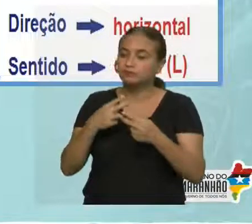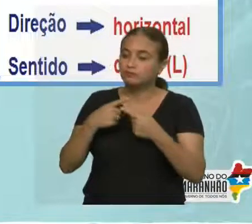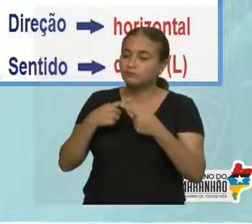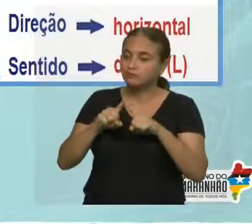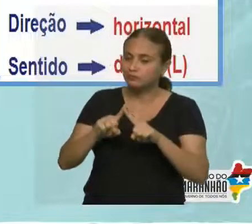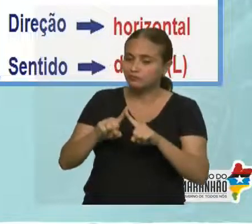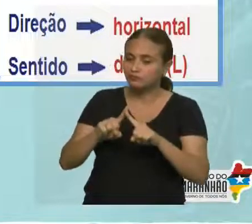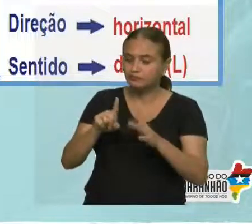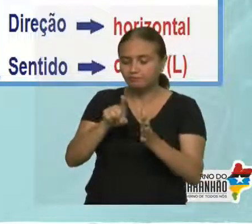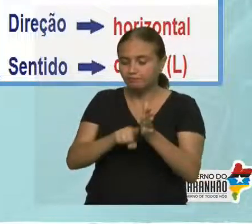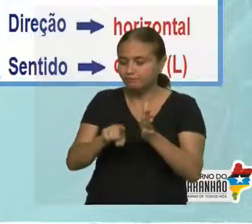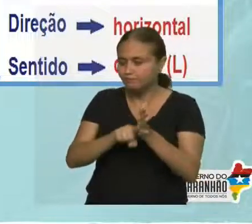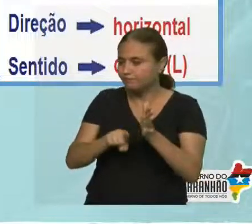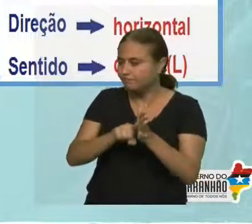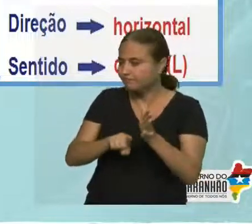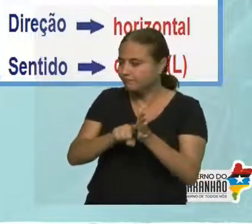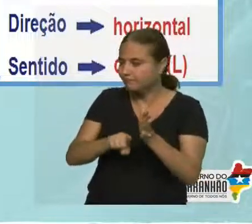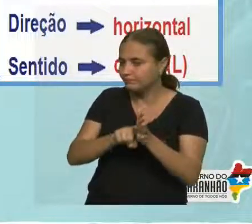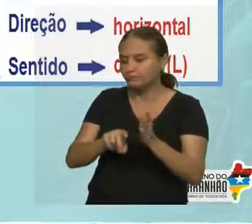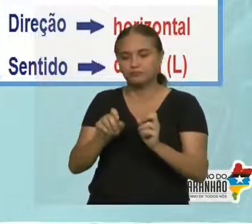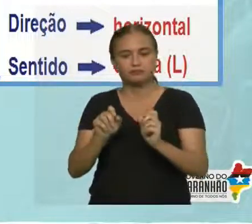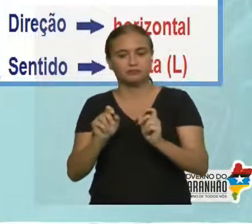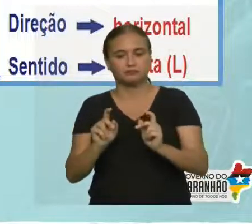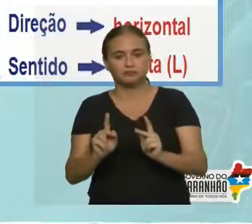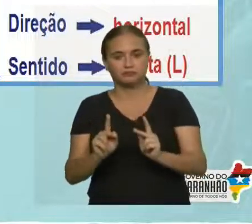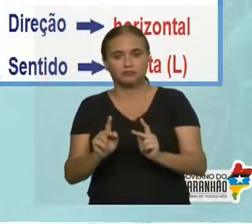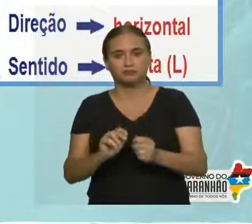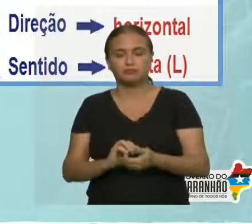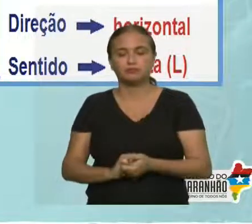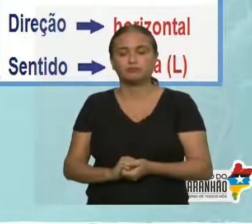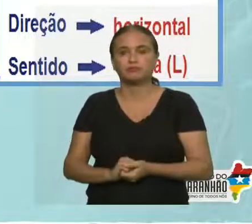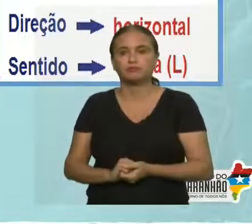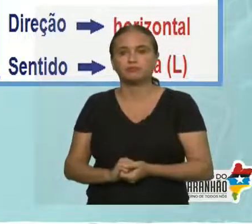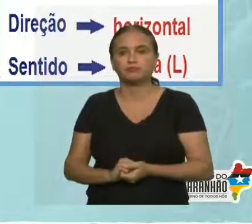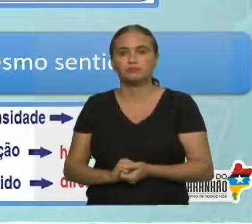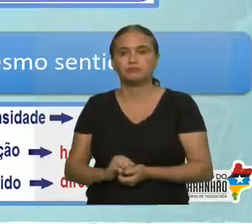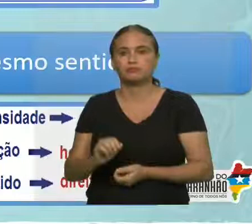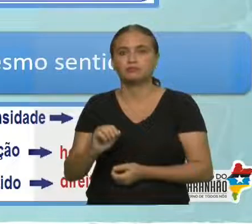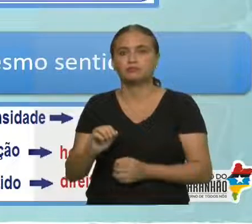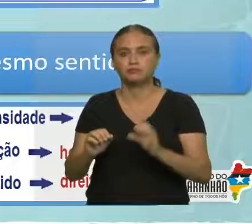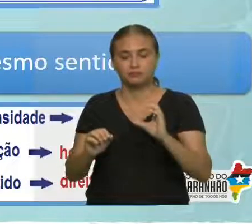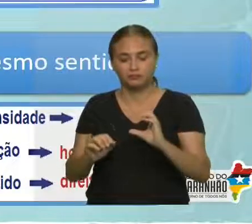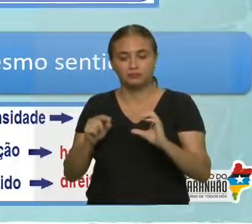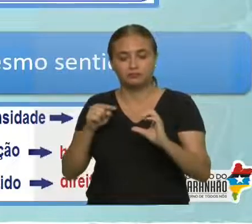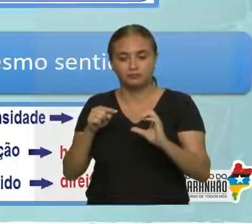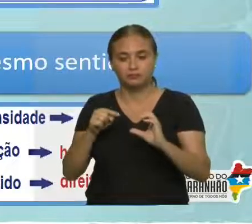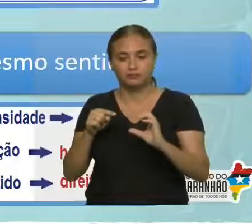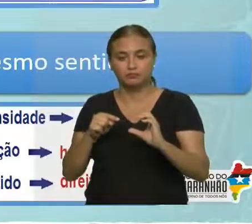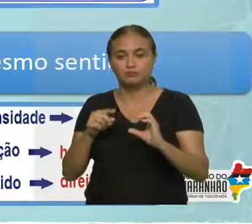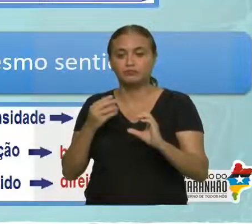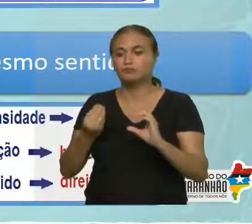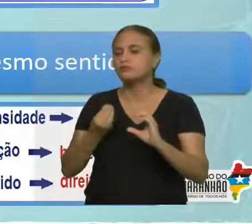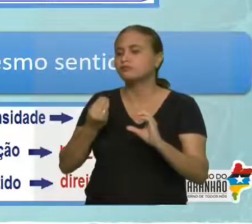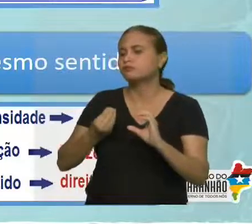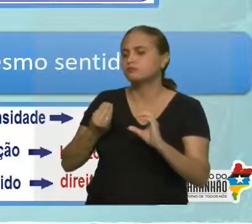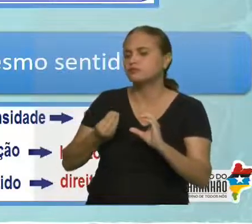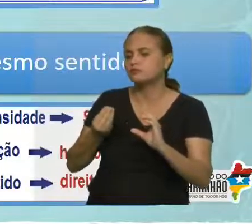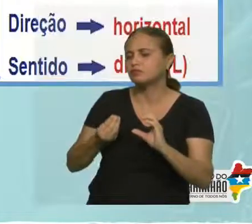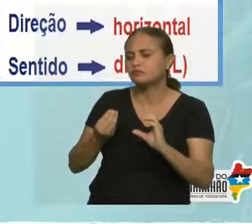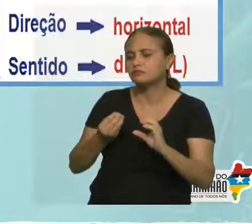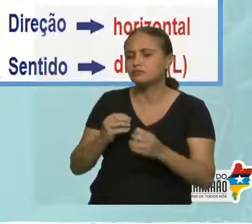subtrair, ok? Então, aqui, o C é como se fosse, ó,